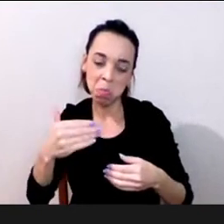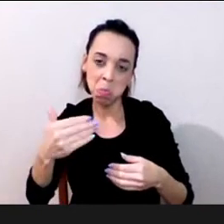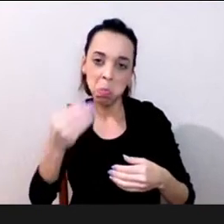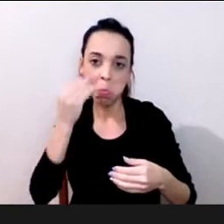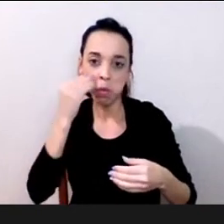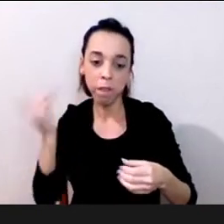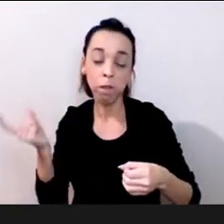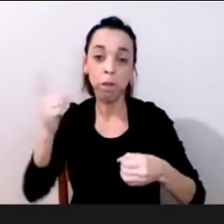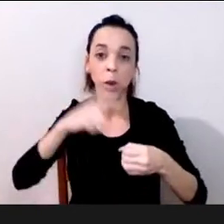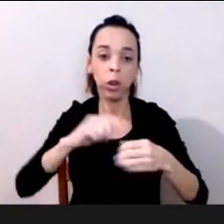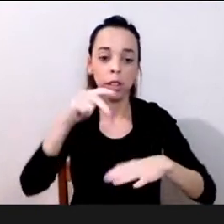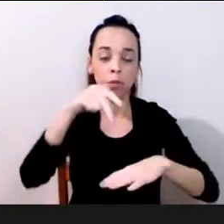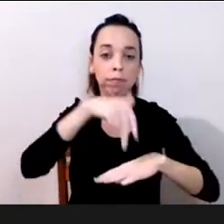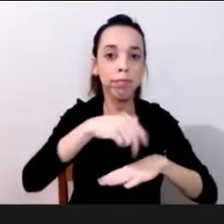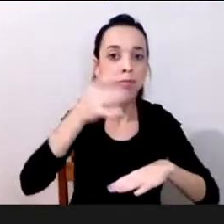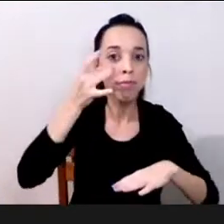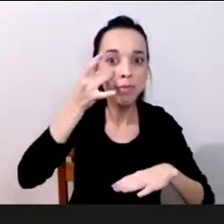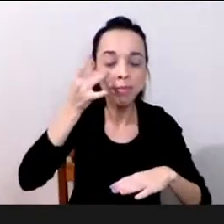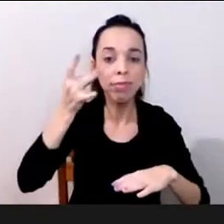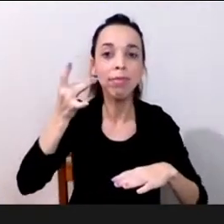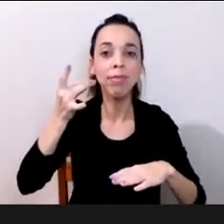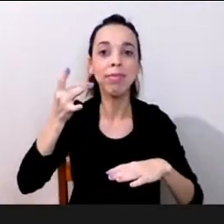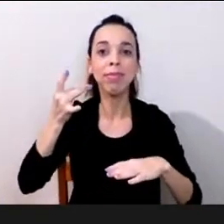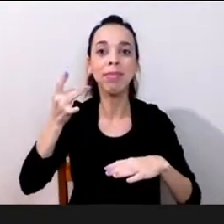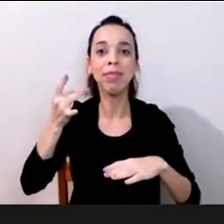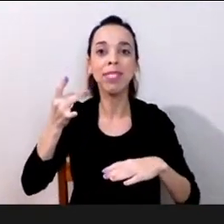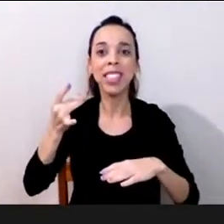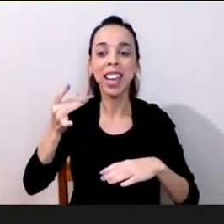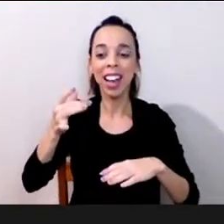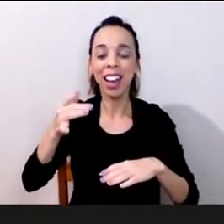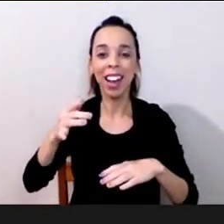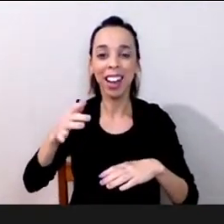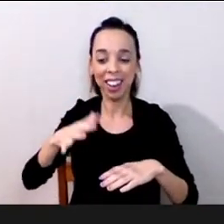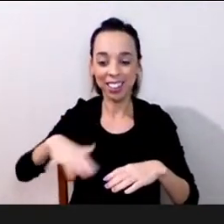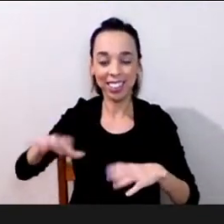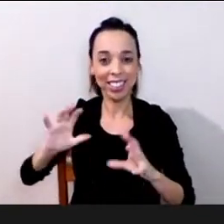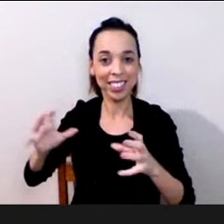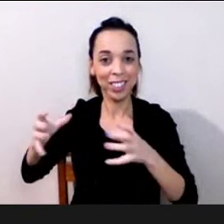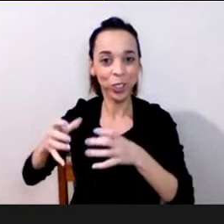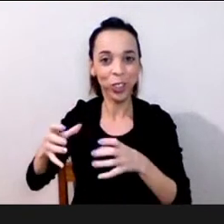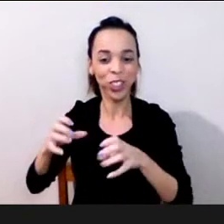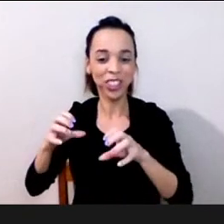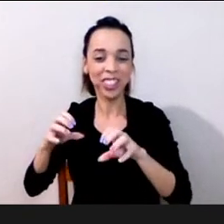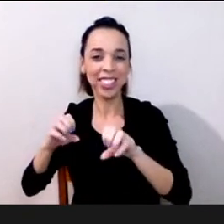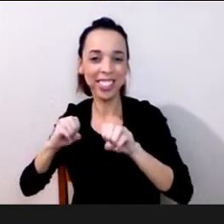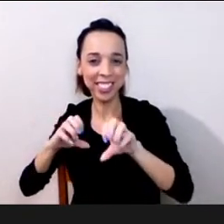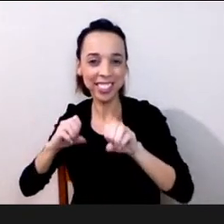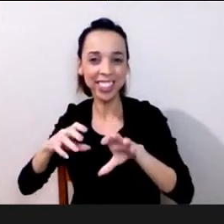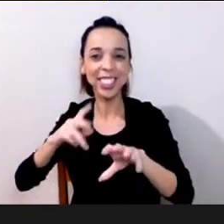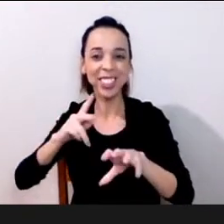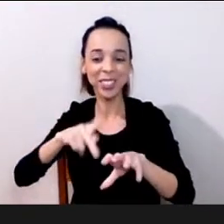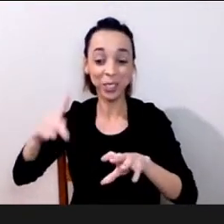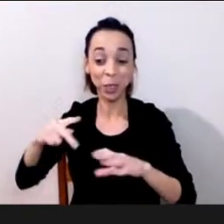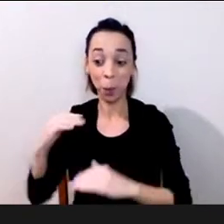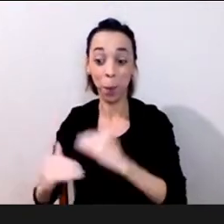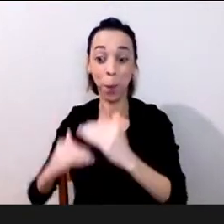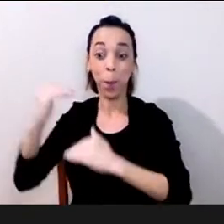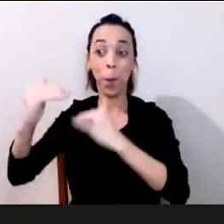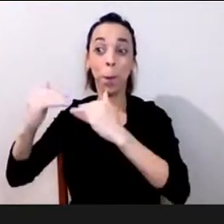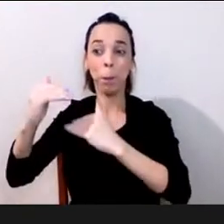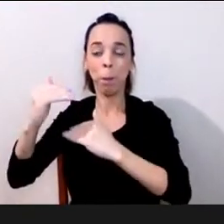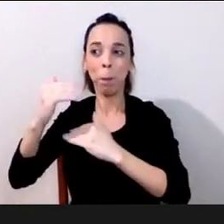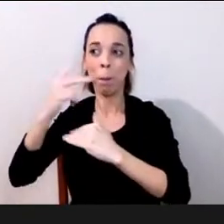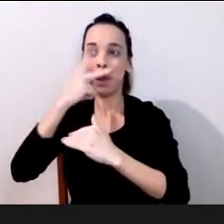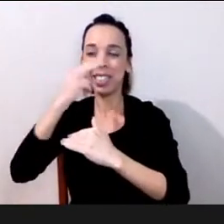muita gente com muita vontade de voltar para o presencial e eu tenho dúvidas do quanto a gente vai levar a escada nova ou a escada velha né para quando a gente